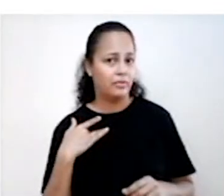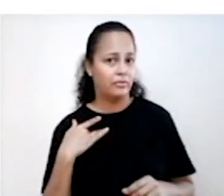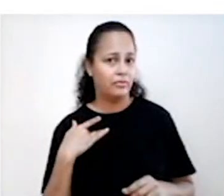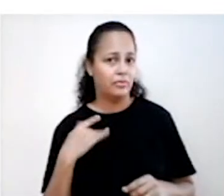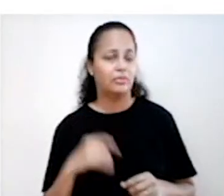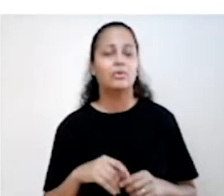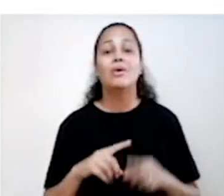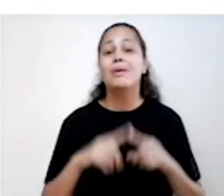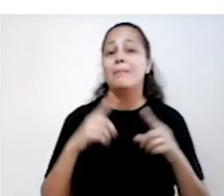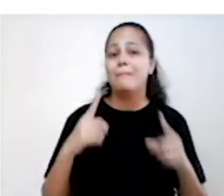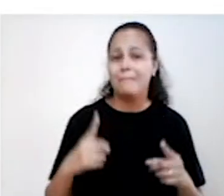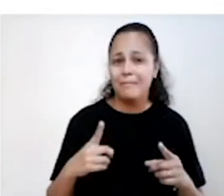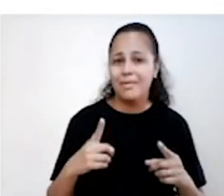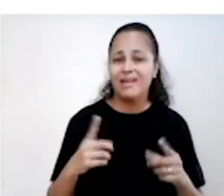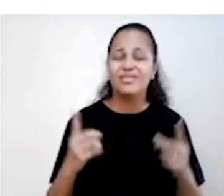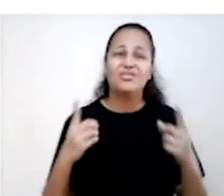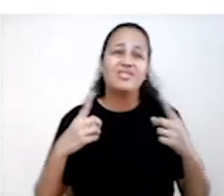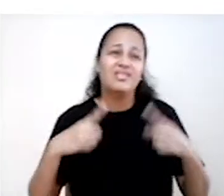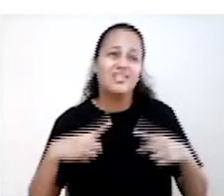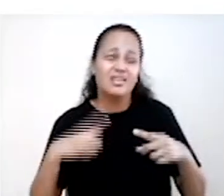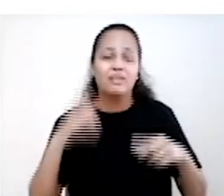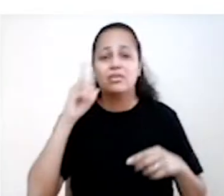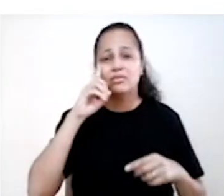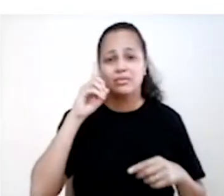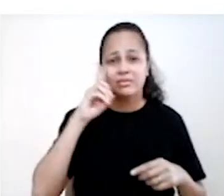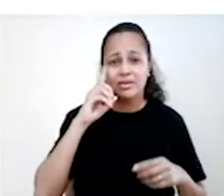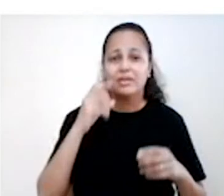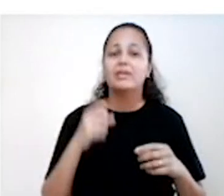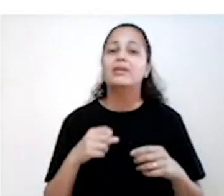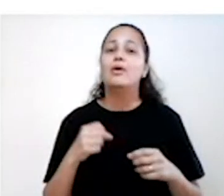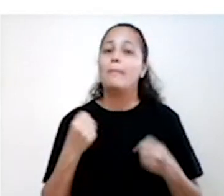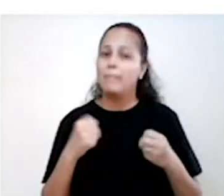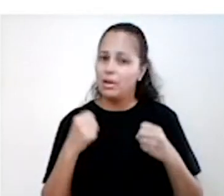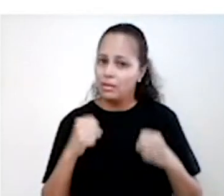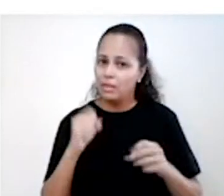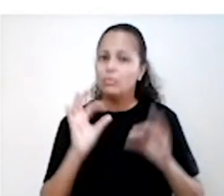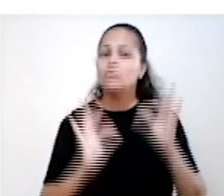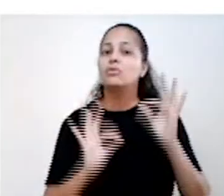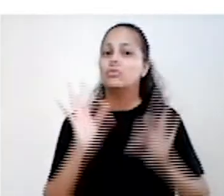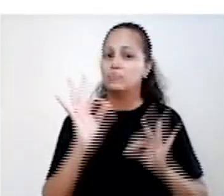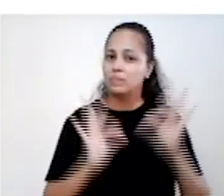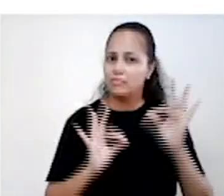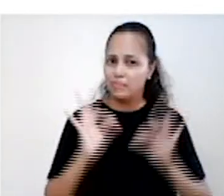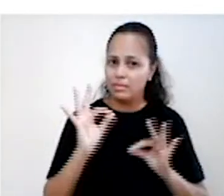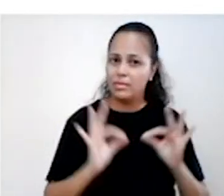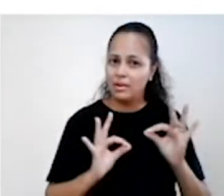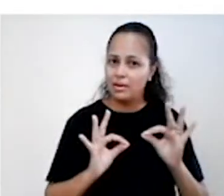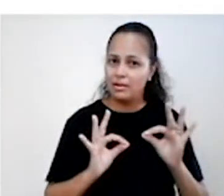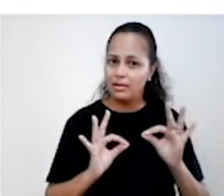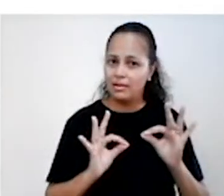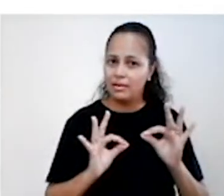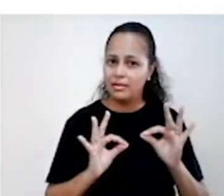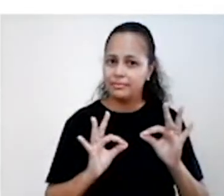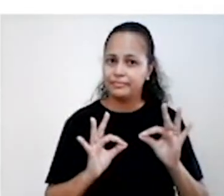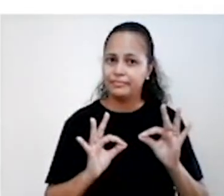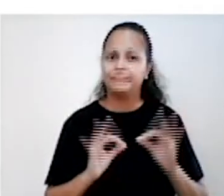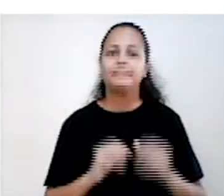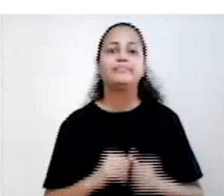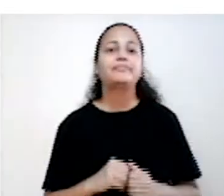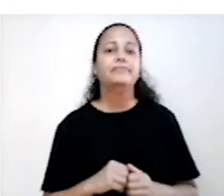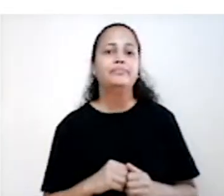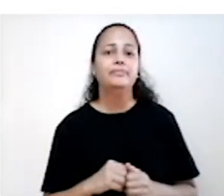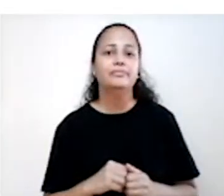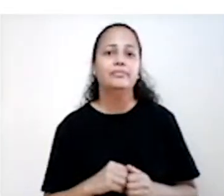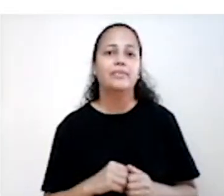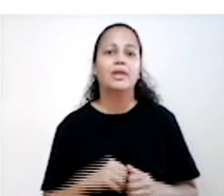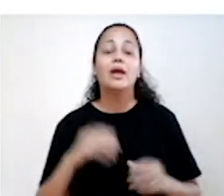enfrentamento de desafios diários, importante para nos preparar para as situações e obstáculos da vida e impulsionar